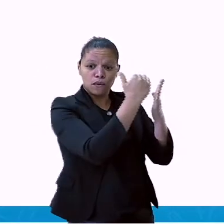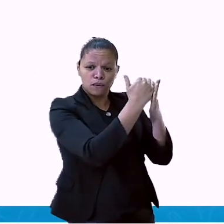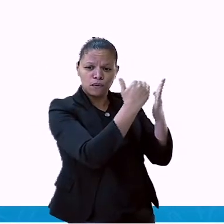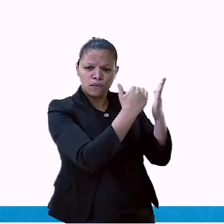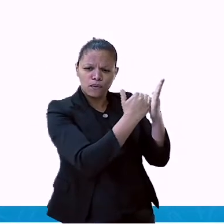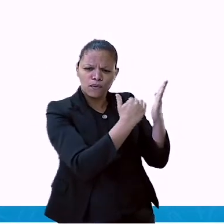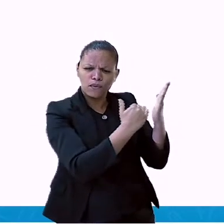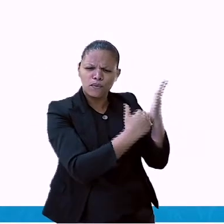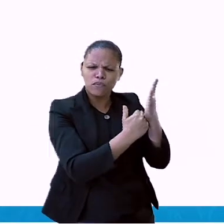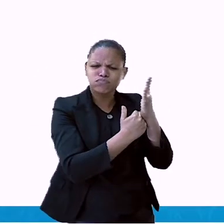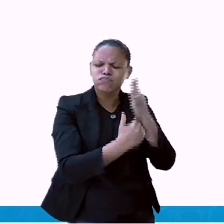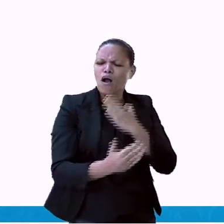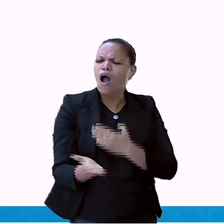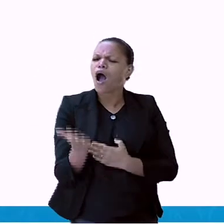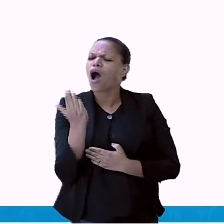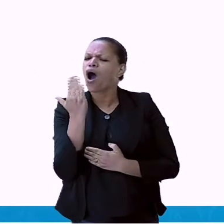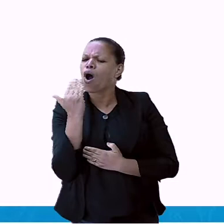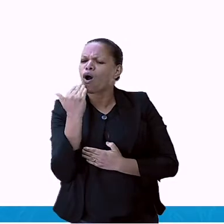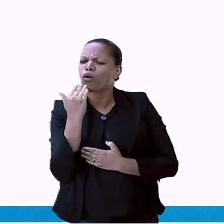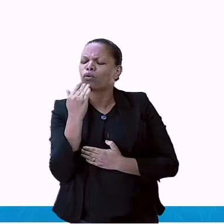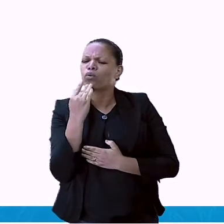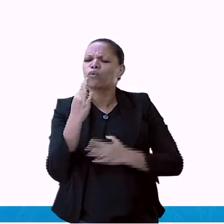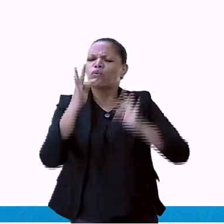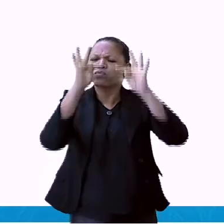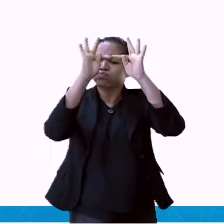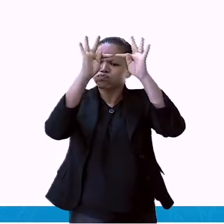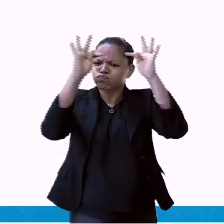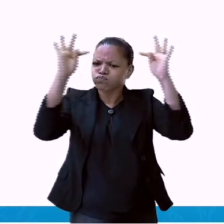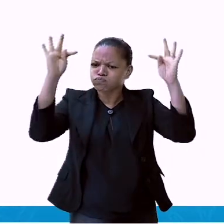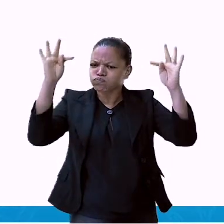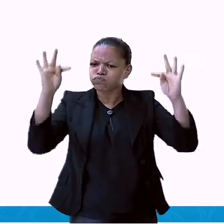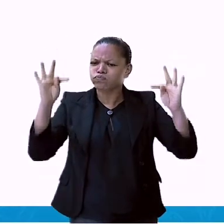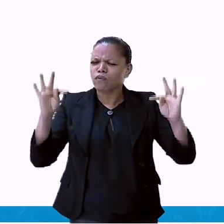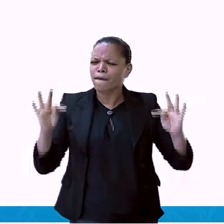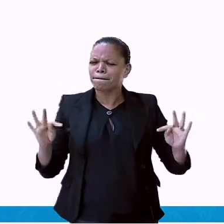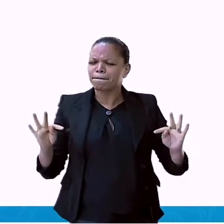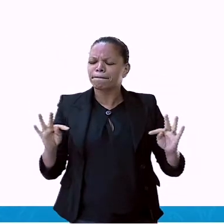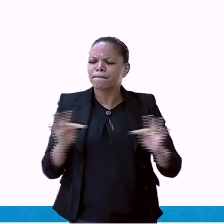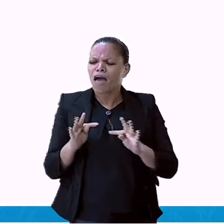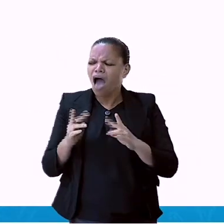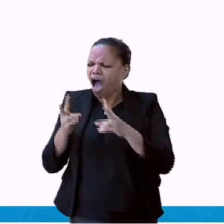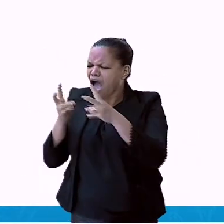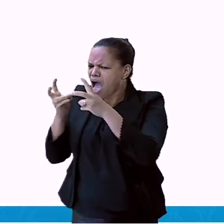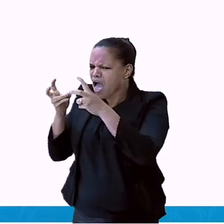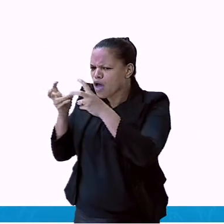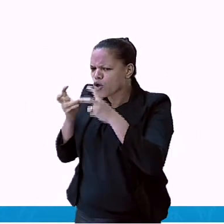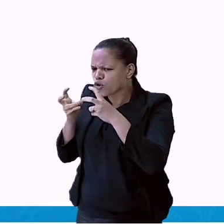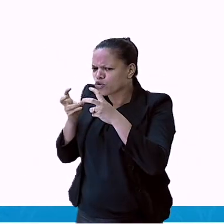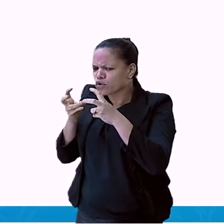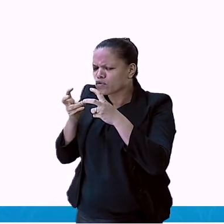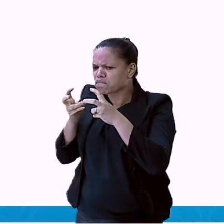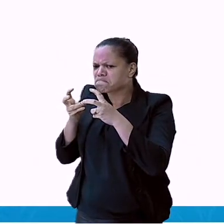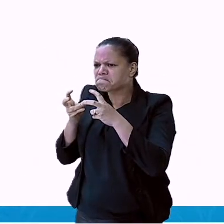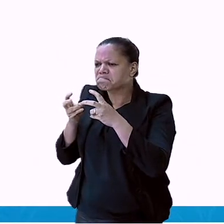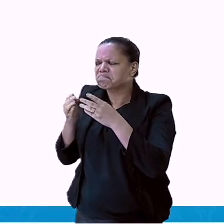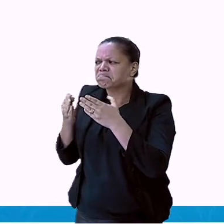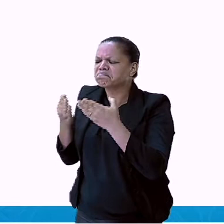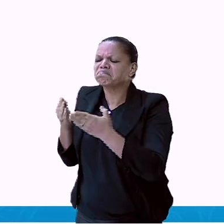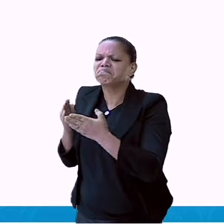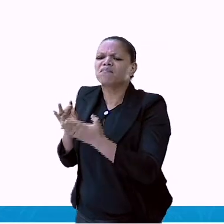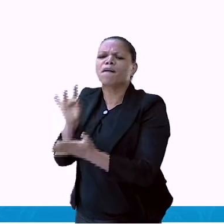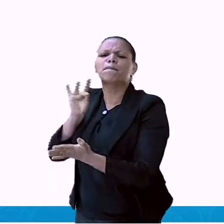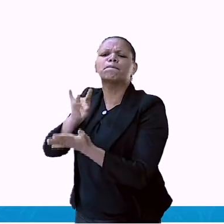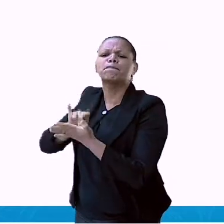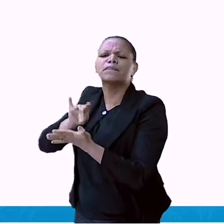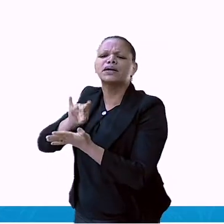Porque a gente consegue identificar elementos precisar elementos dentro dessa tabela. Verifica que ela tem linhas,